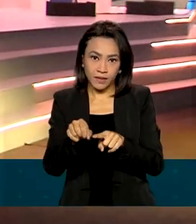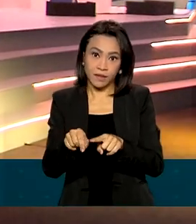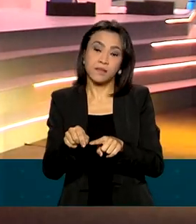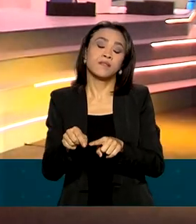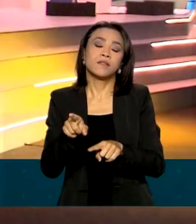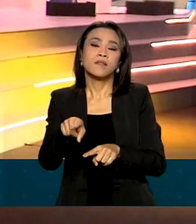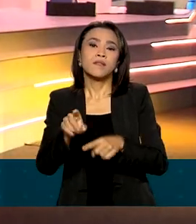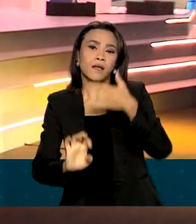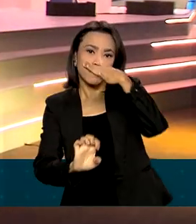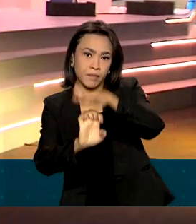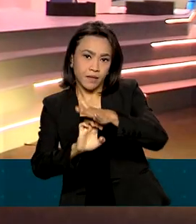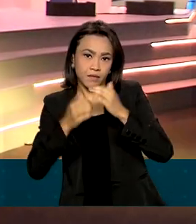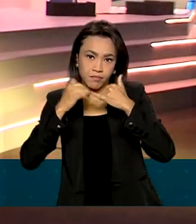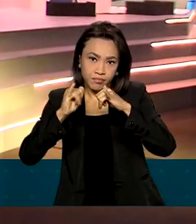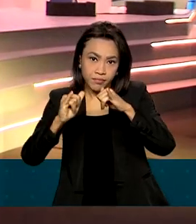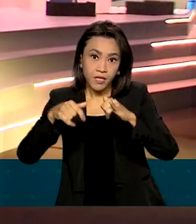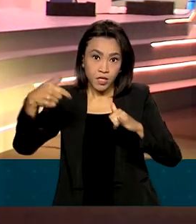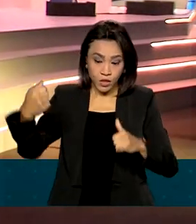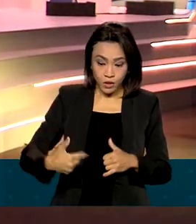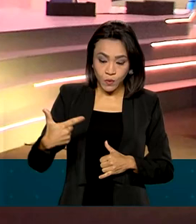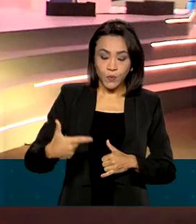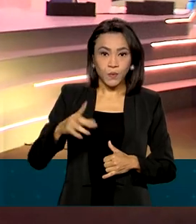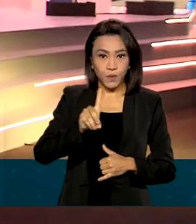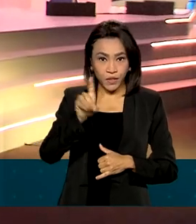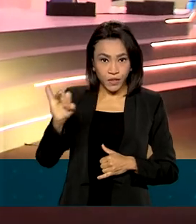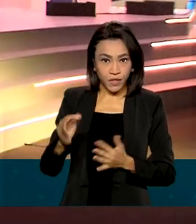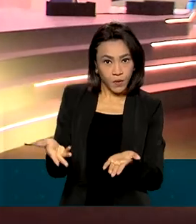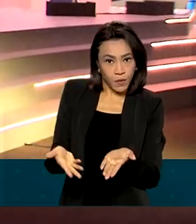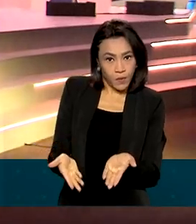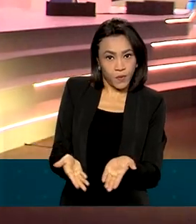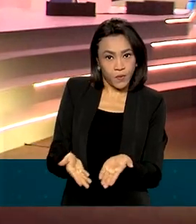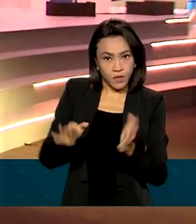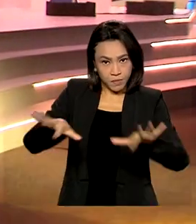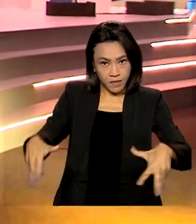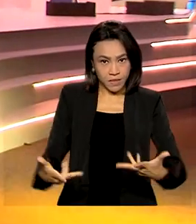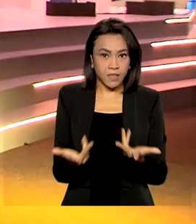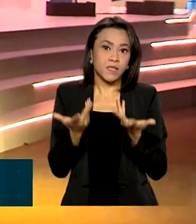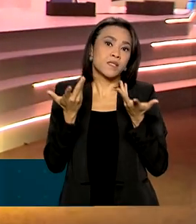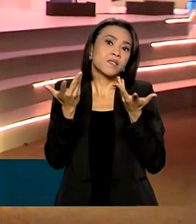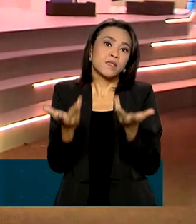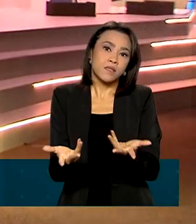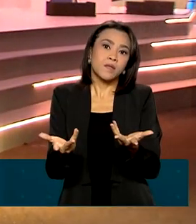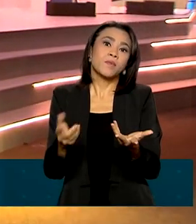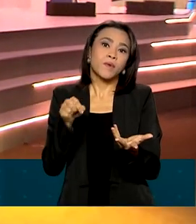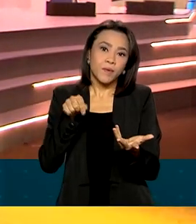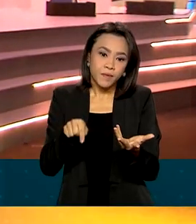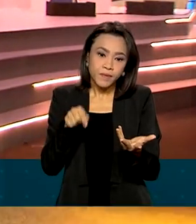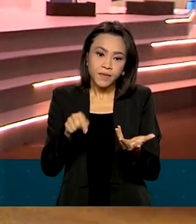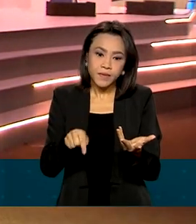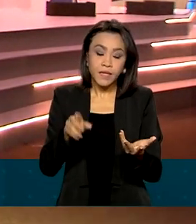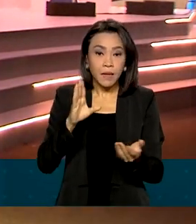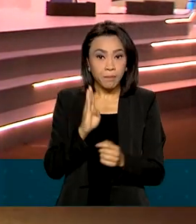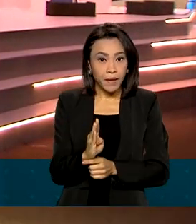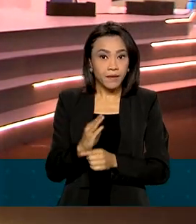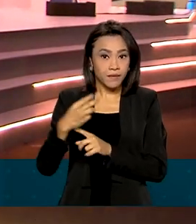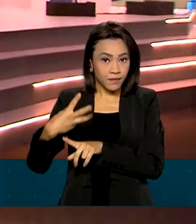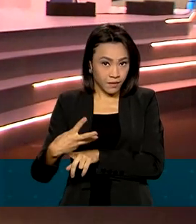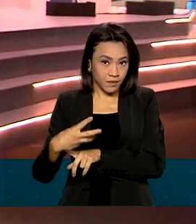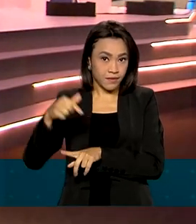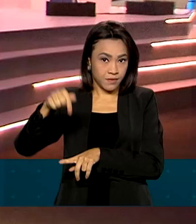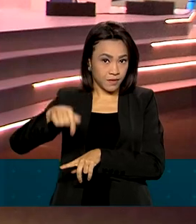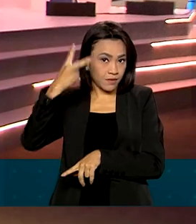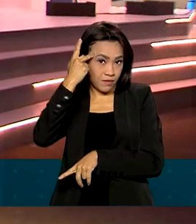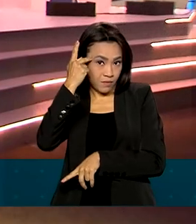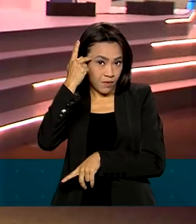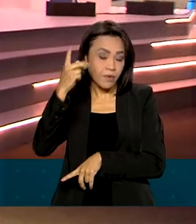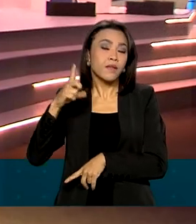entra no segundo dia, acontece hoje a cerimônia de toque de campainha na B3, aqui em São Paulo, que conta